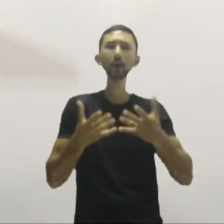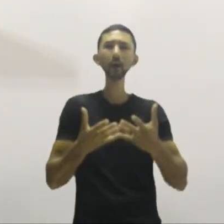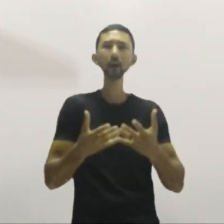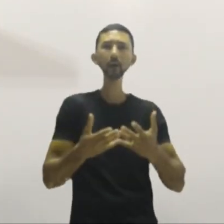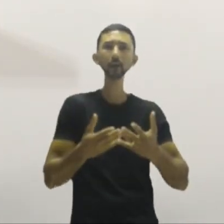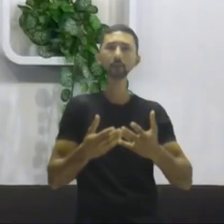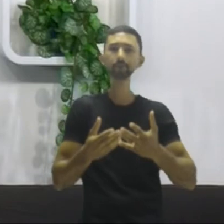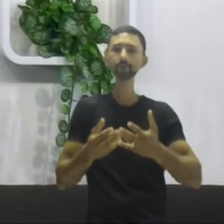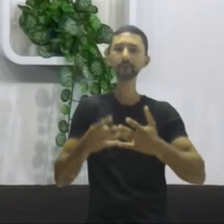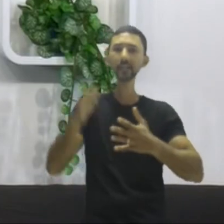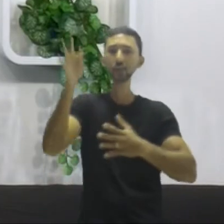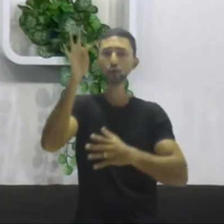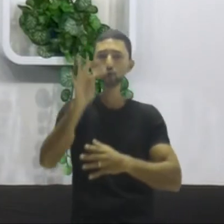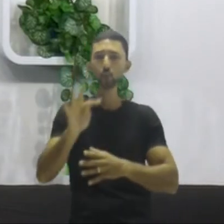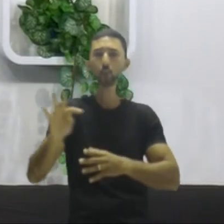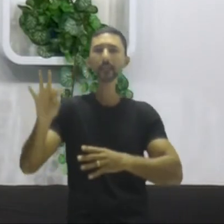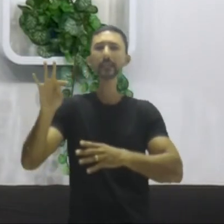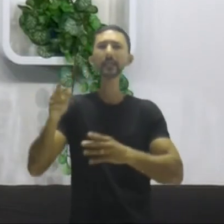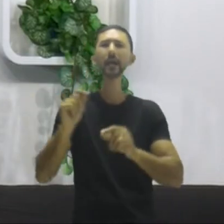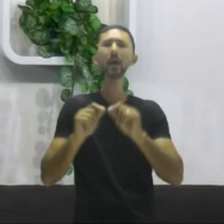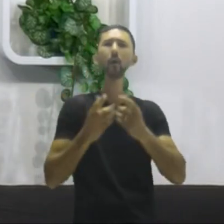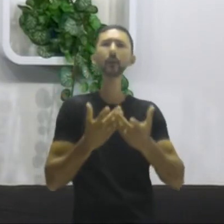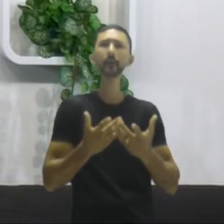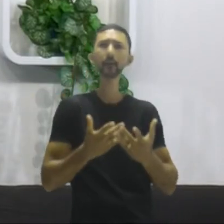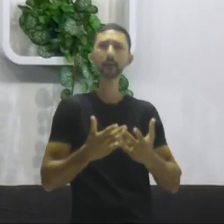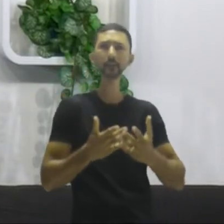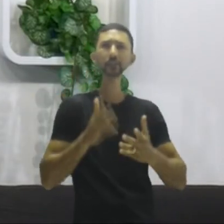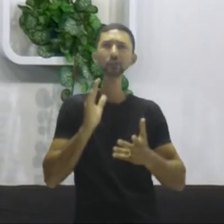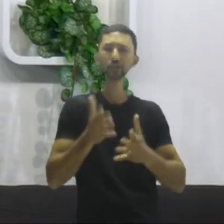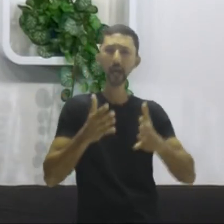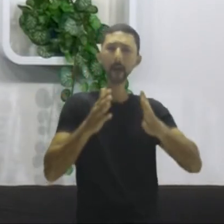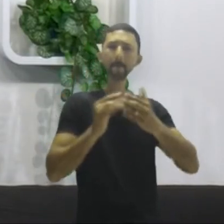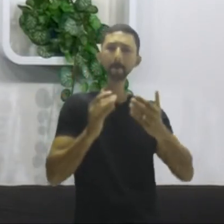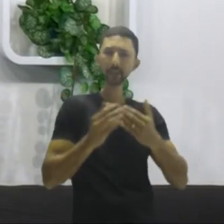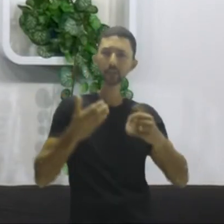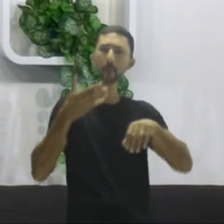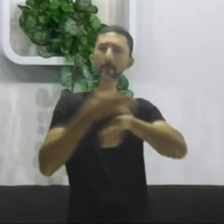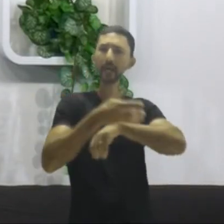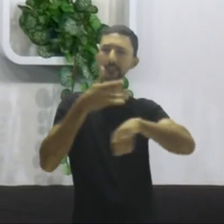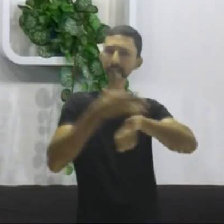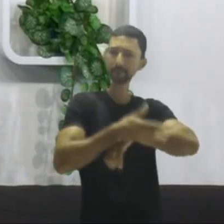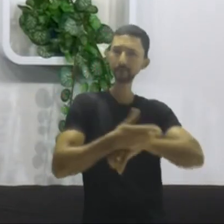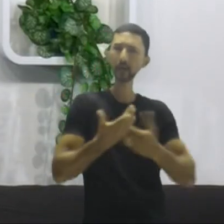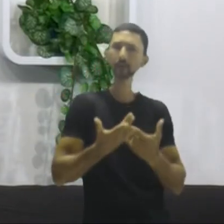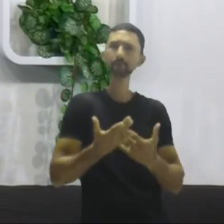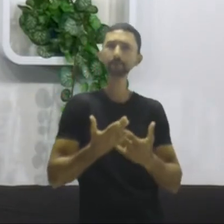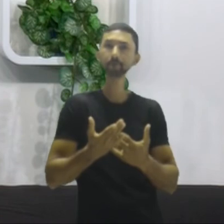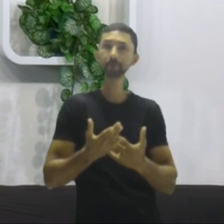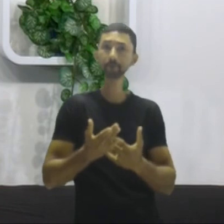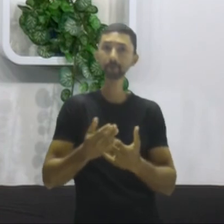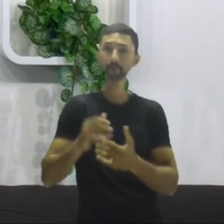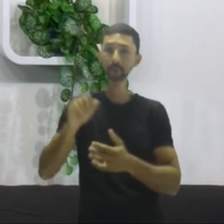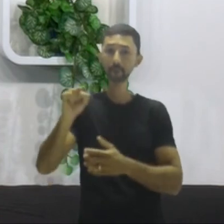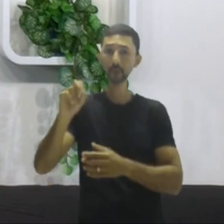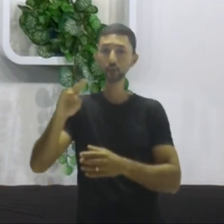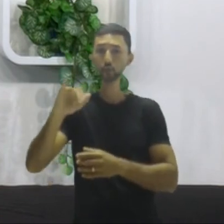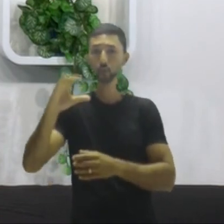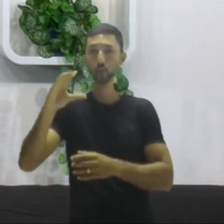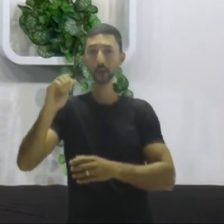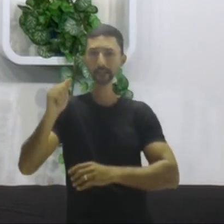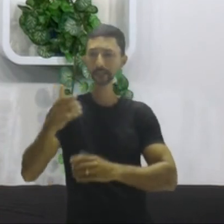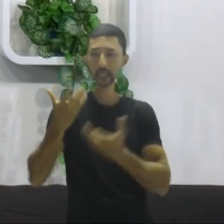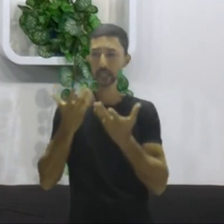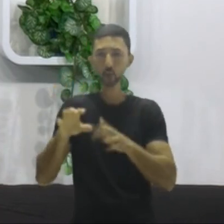Turquia não está na União Europeia, que já pediu, inclusive pede pra fazer parte do bloco. A Suíça não quis fazer